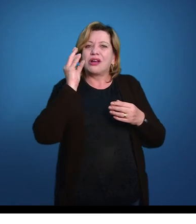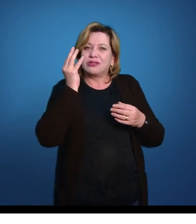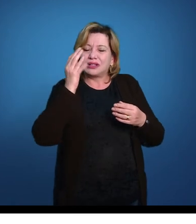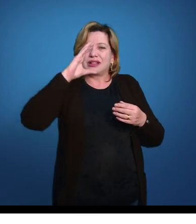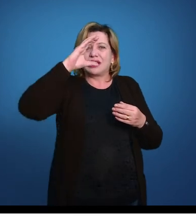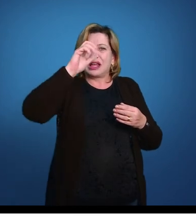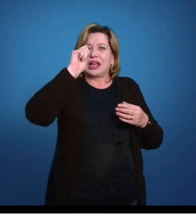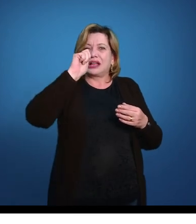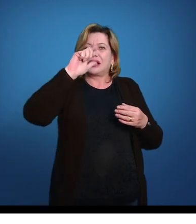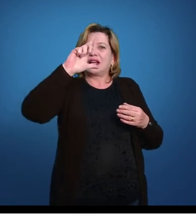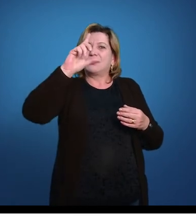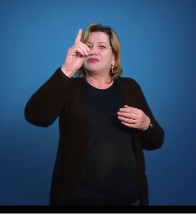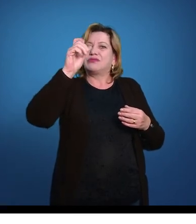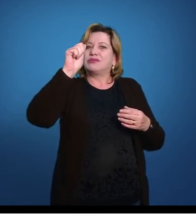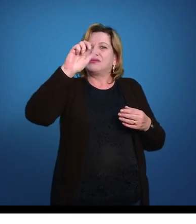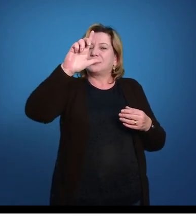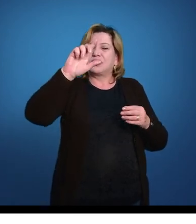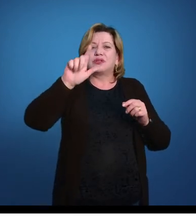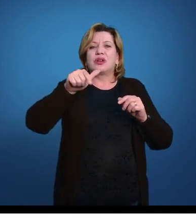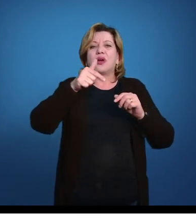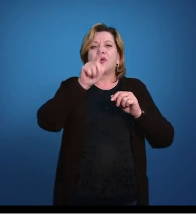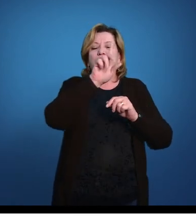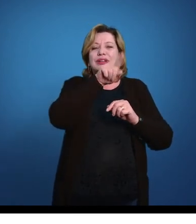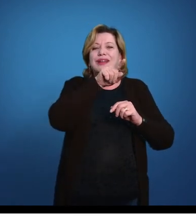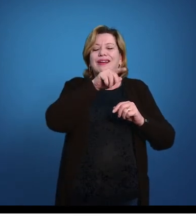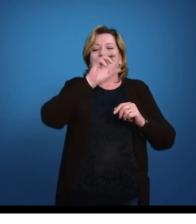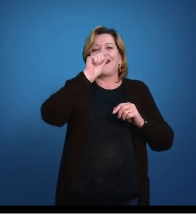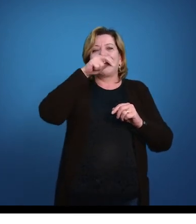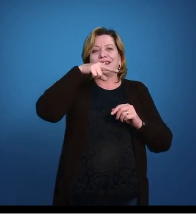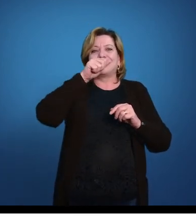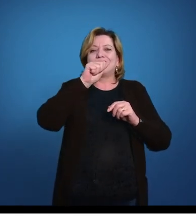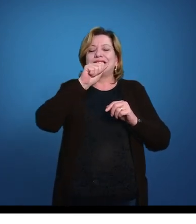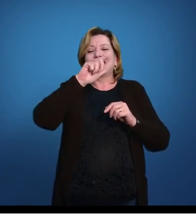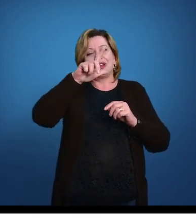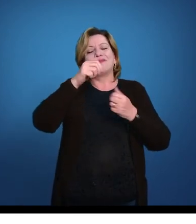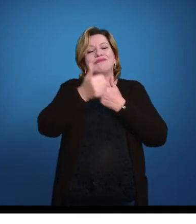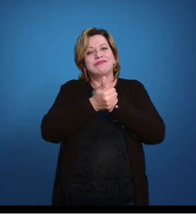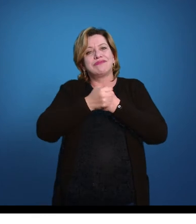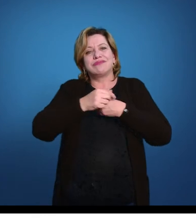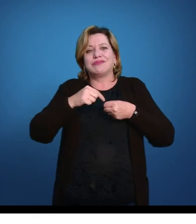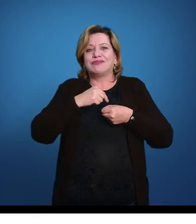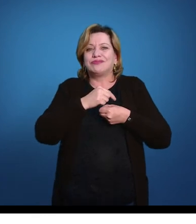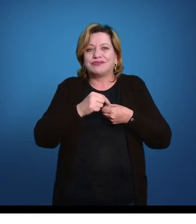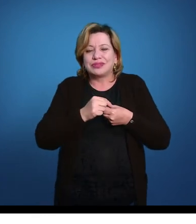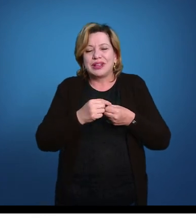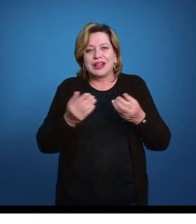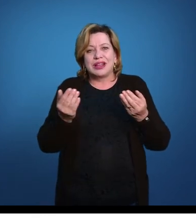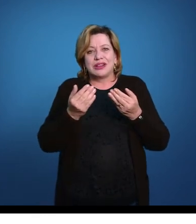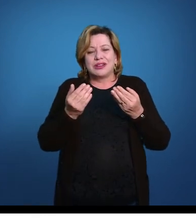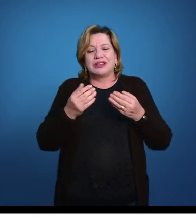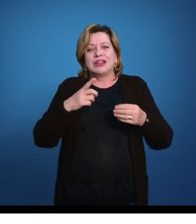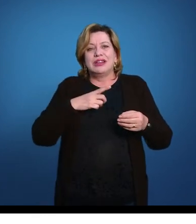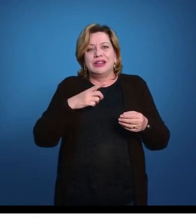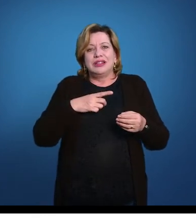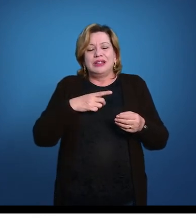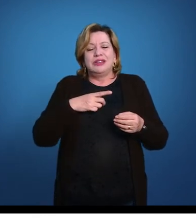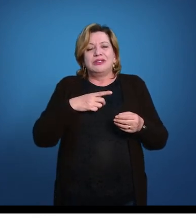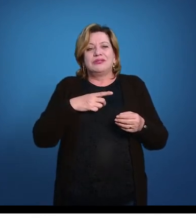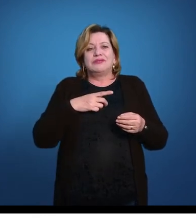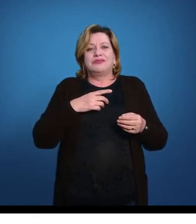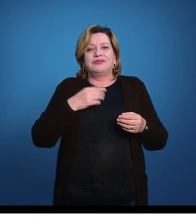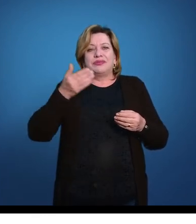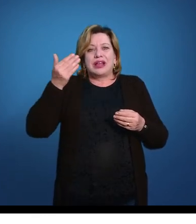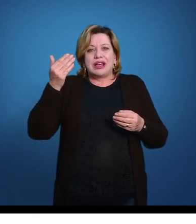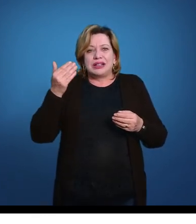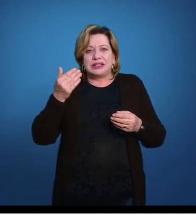da cauda, e nadadeira anal, aqui próximo ao ânus. Agora, tenho duas, a princípio, nos agnatos, eu tinha